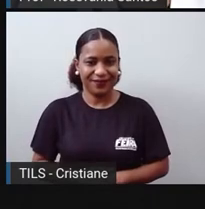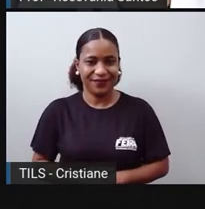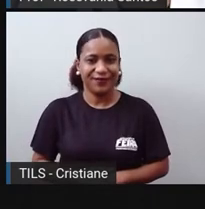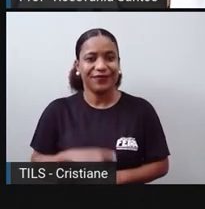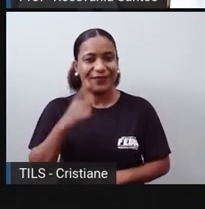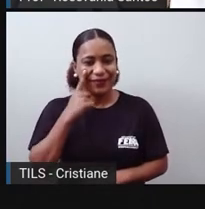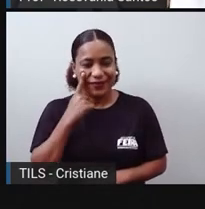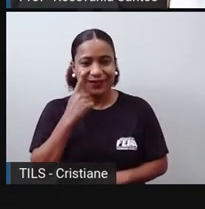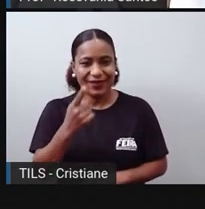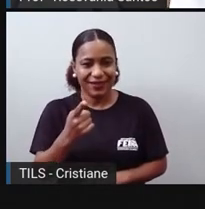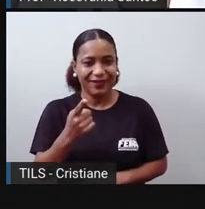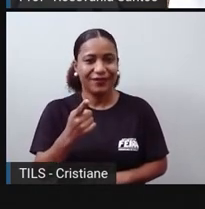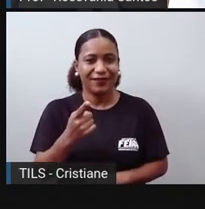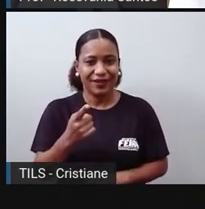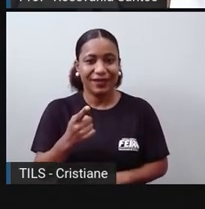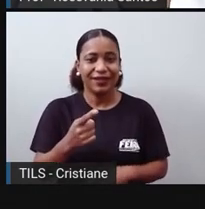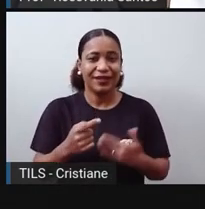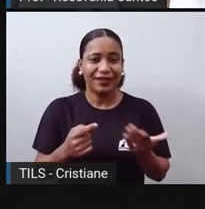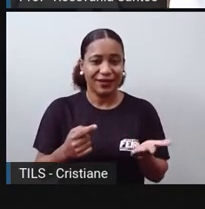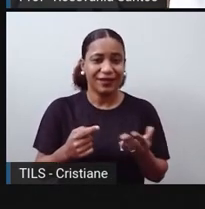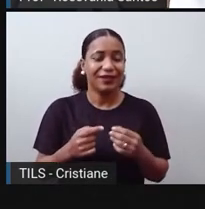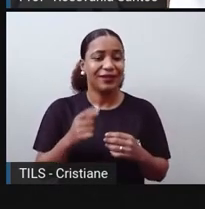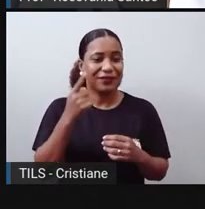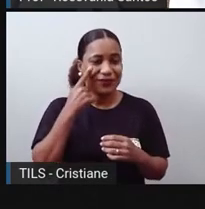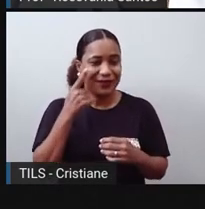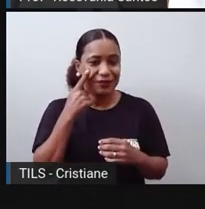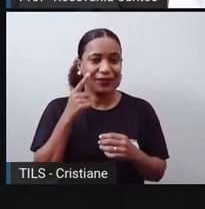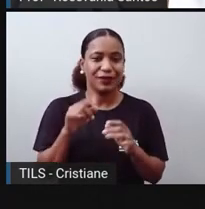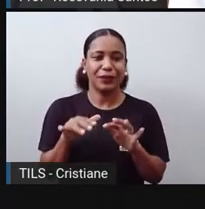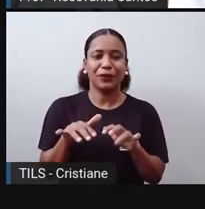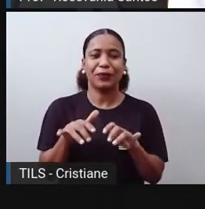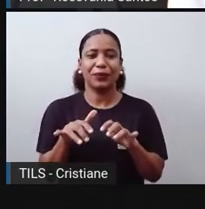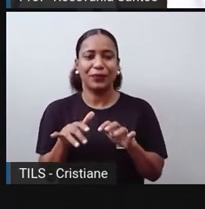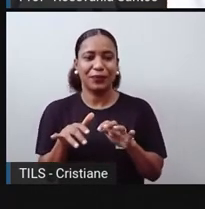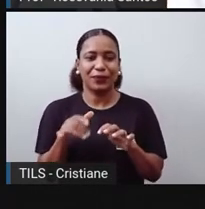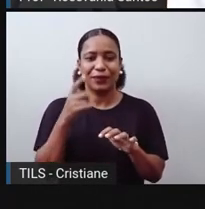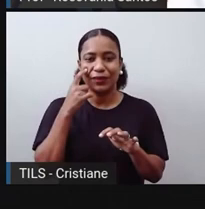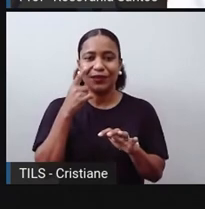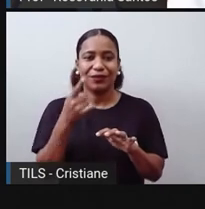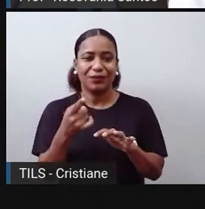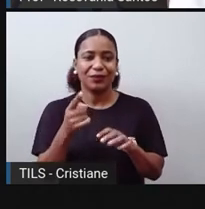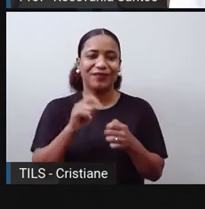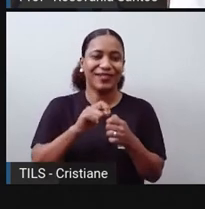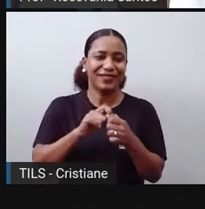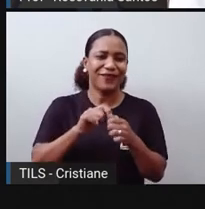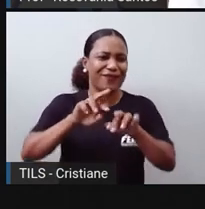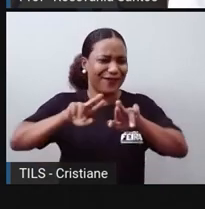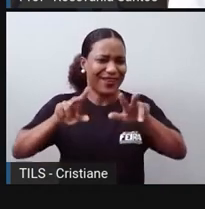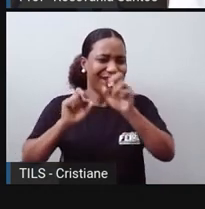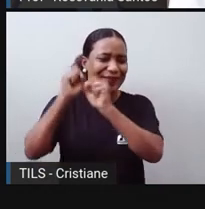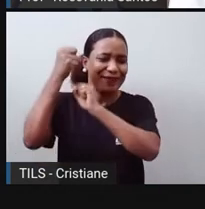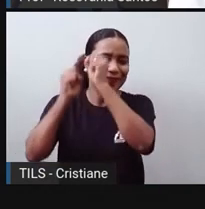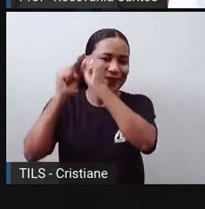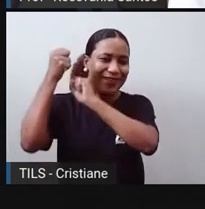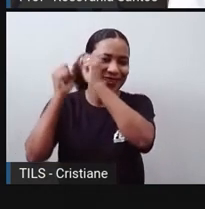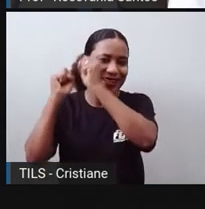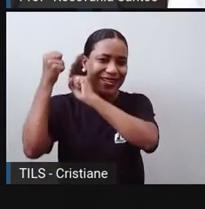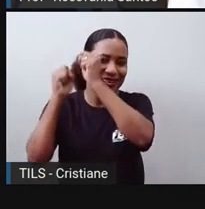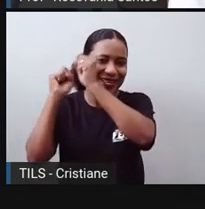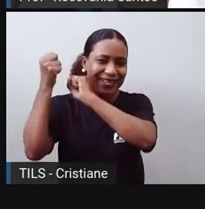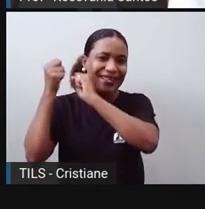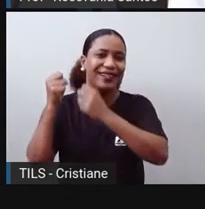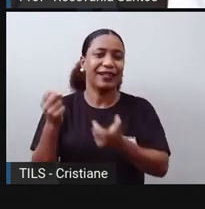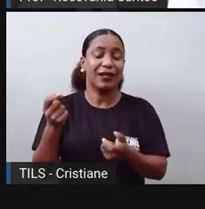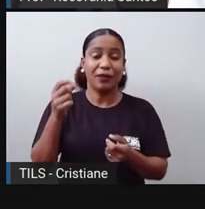aqui fazendo a leitura dessa saliva aí, fazendo a leitura aqui, né, dos olhos, aqui aparecendo os dados de